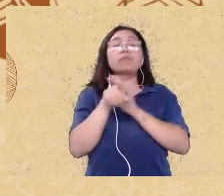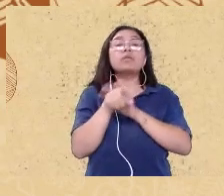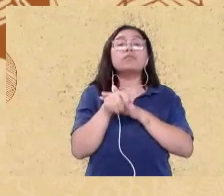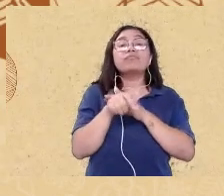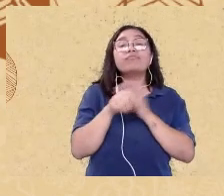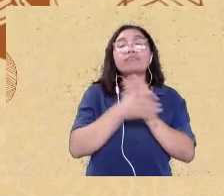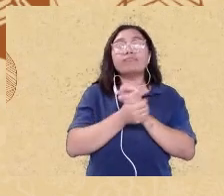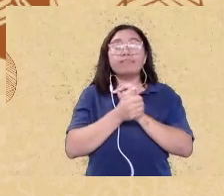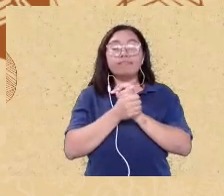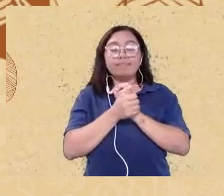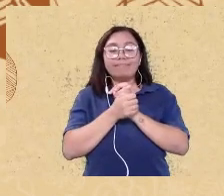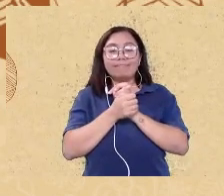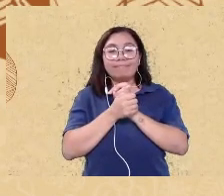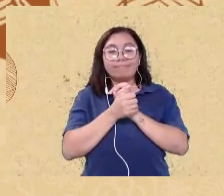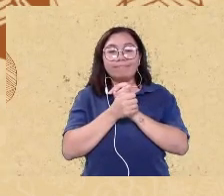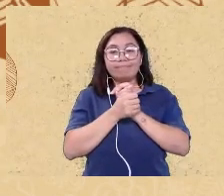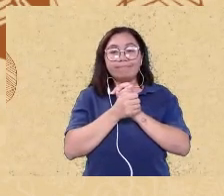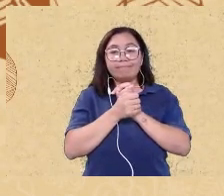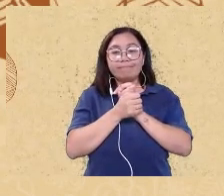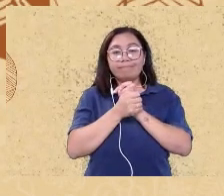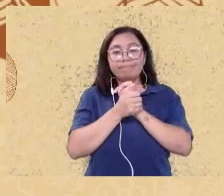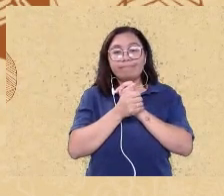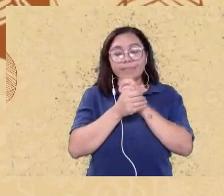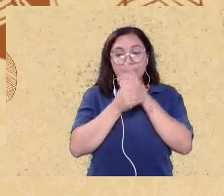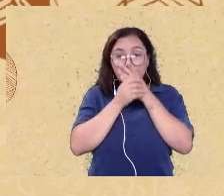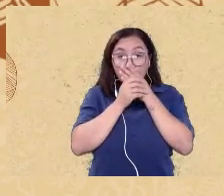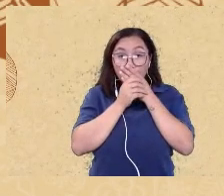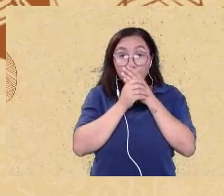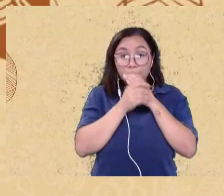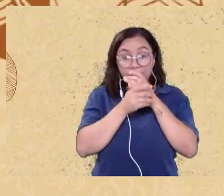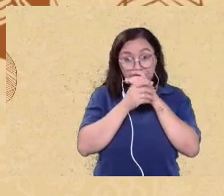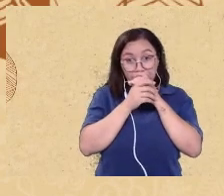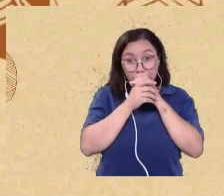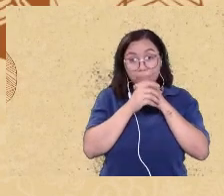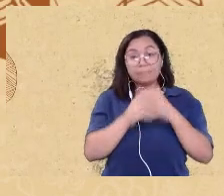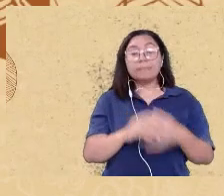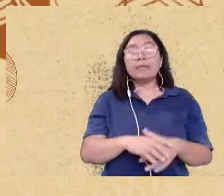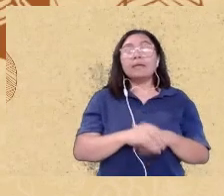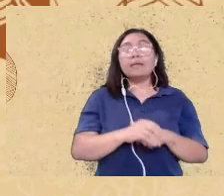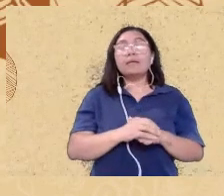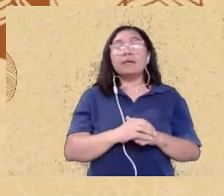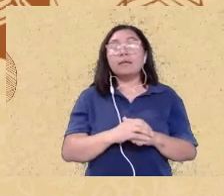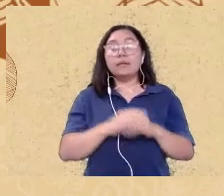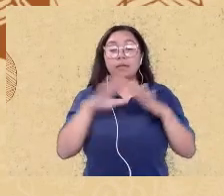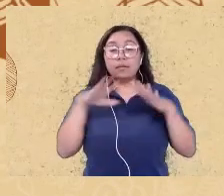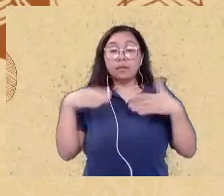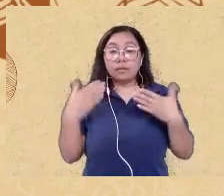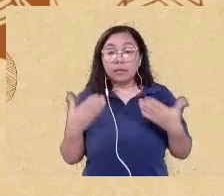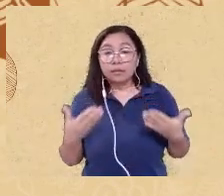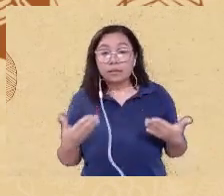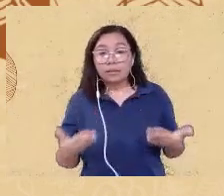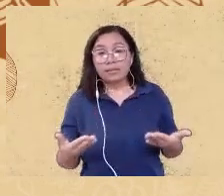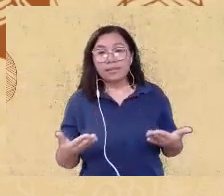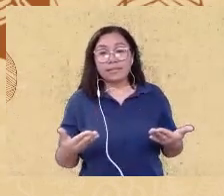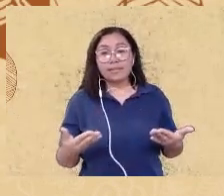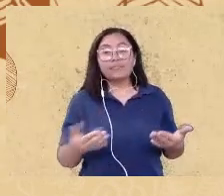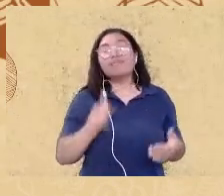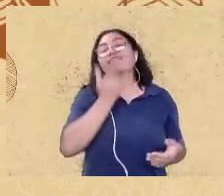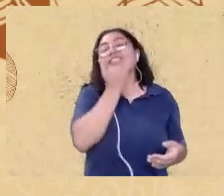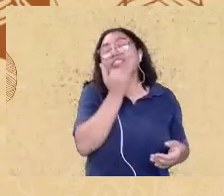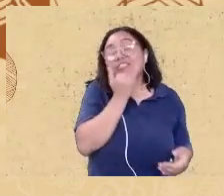tempo Yara por favor não foi voluntário desculpe